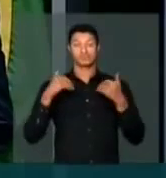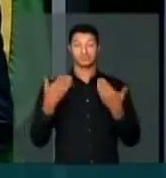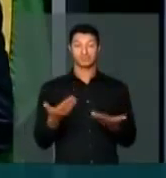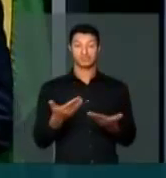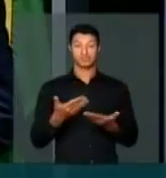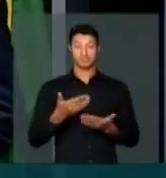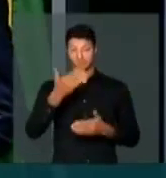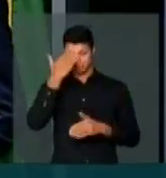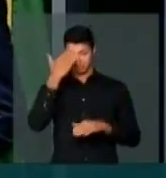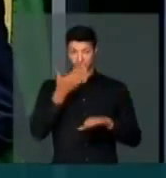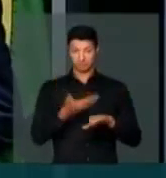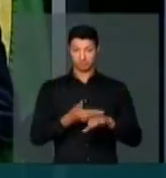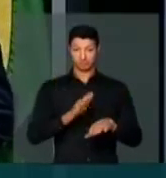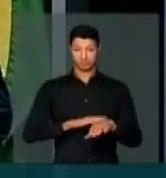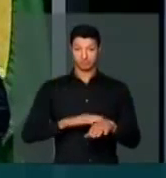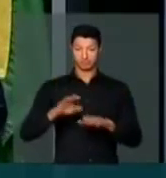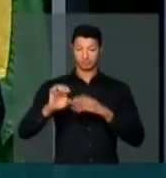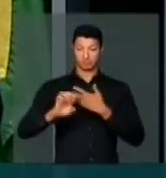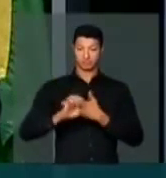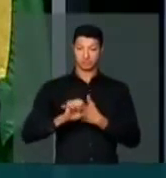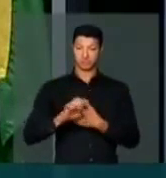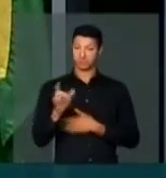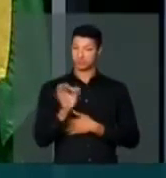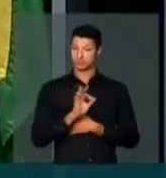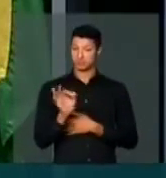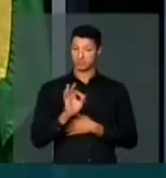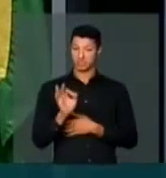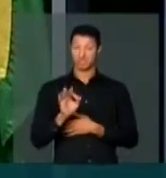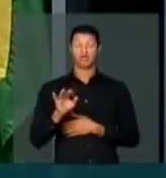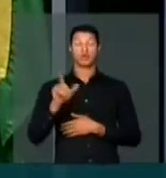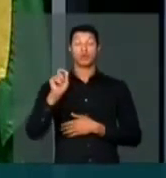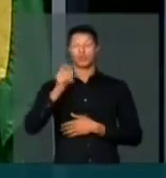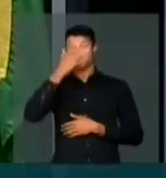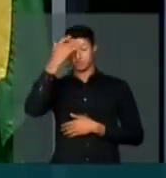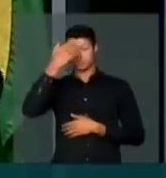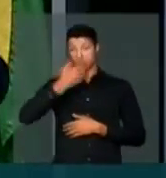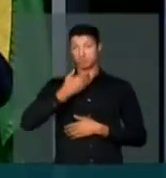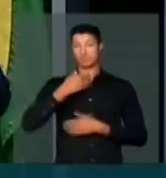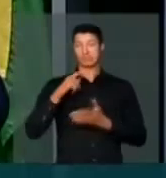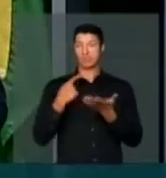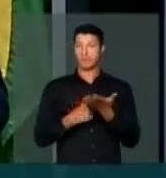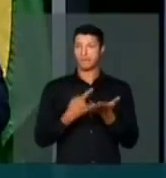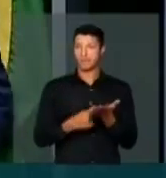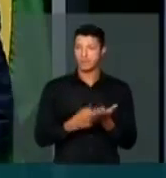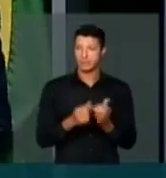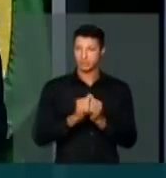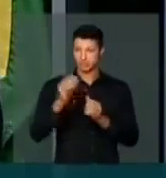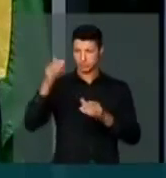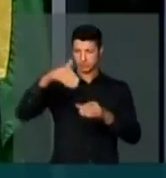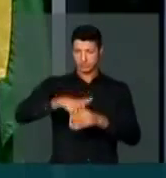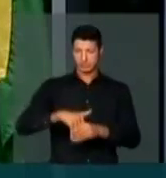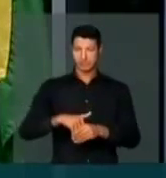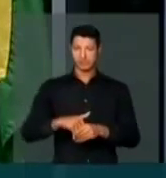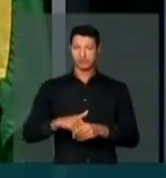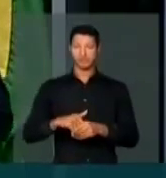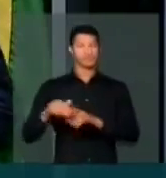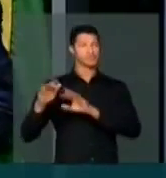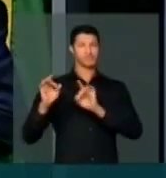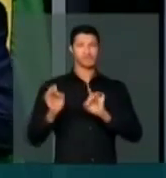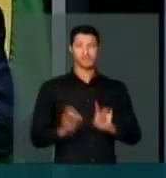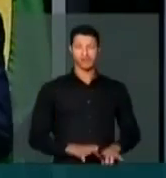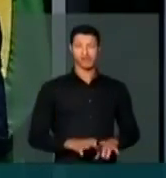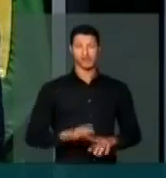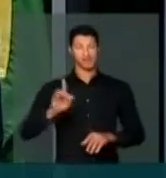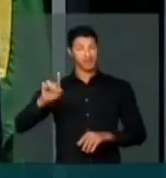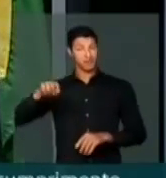no mandato executivo. Aquilo que o candidato se compromete com o eleitor, ele deixa